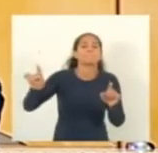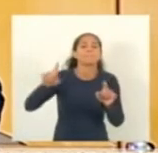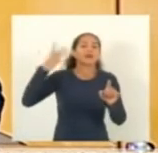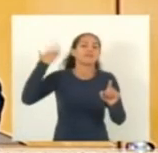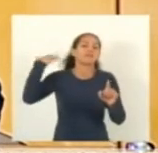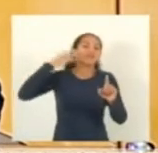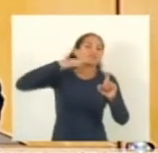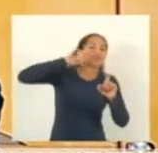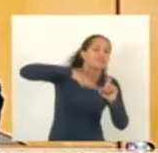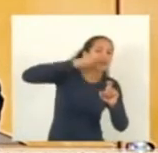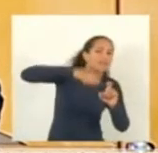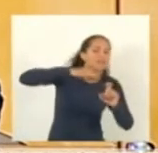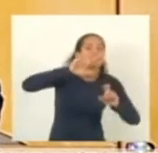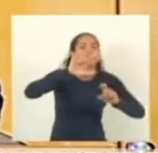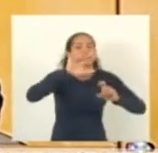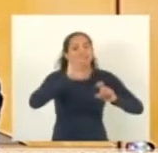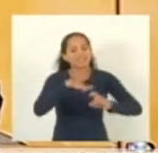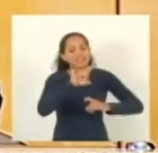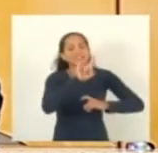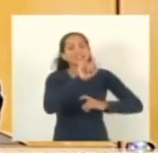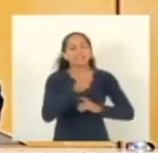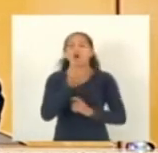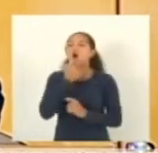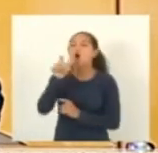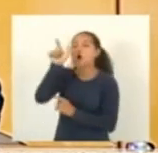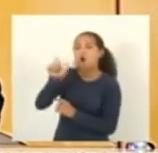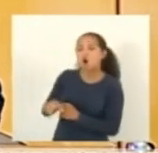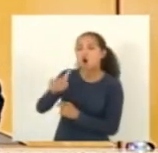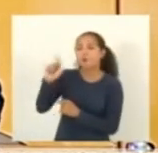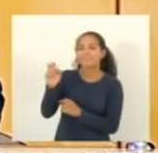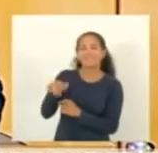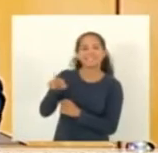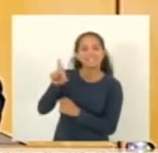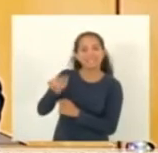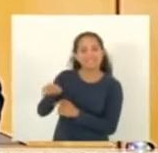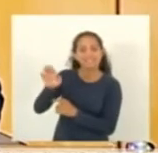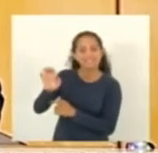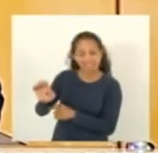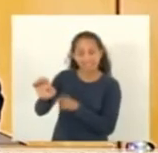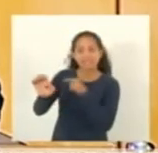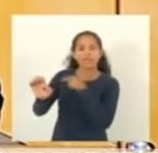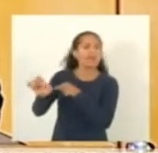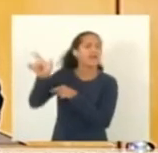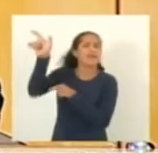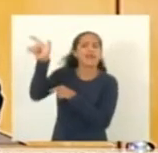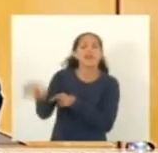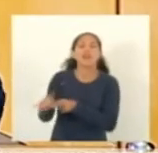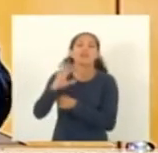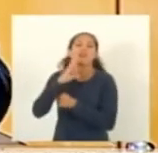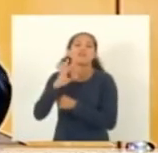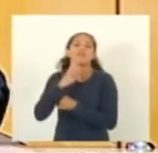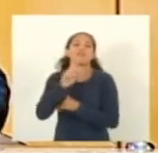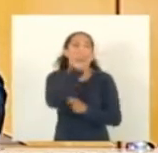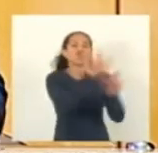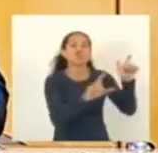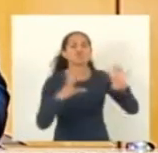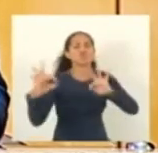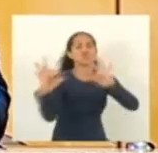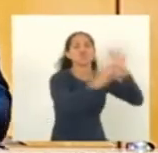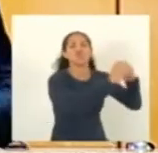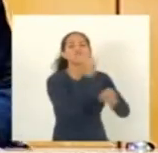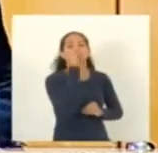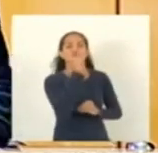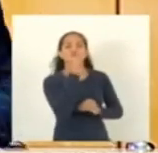italiana havia um jovem chamado Henrique Porcello que era conhecido por ter beijado todas as mulheres da